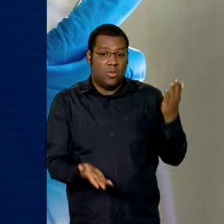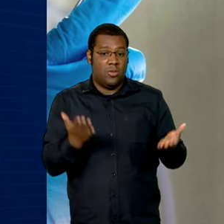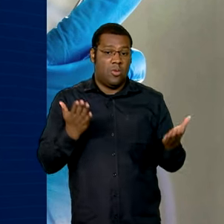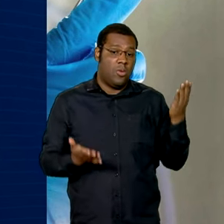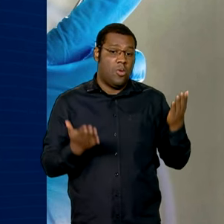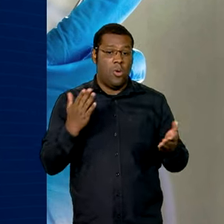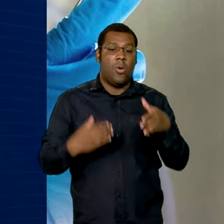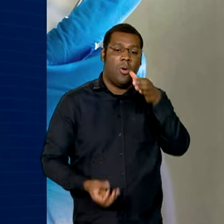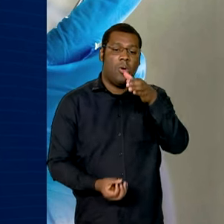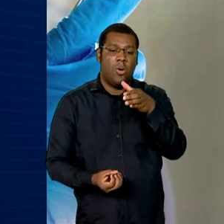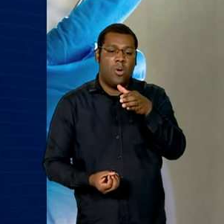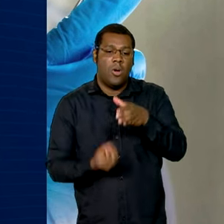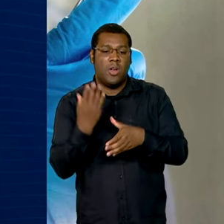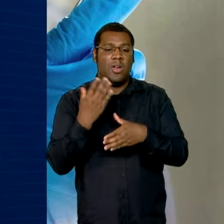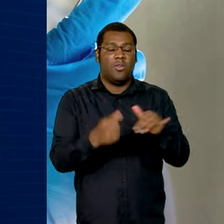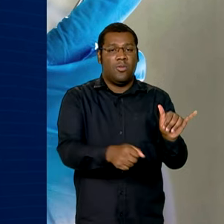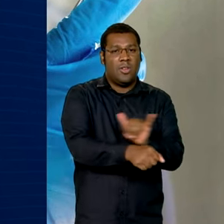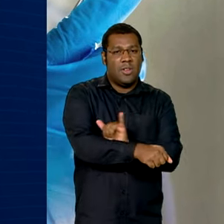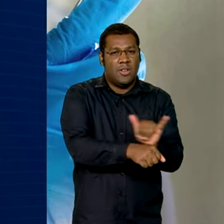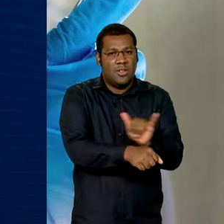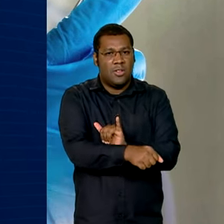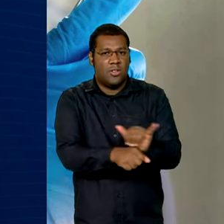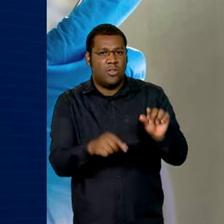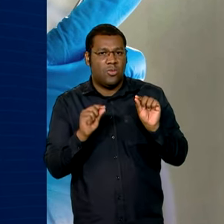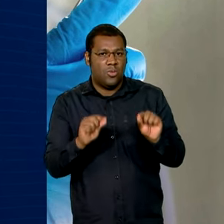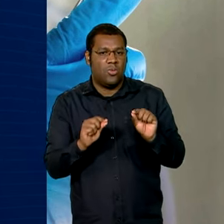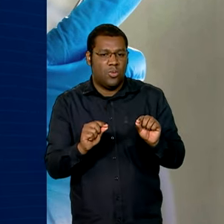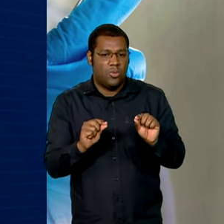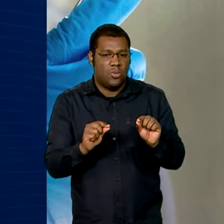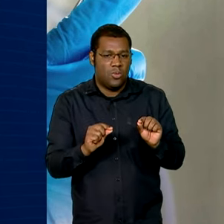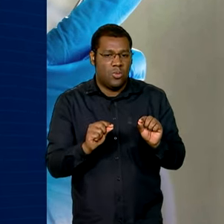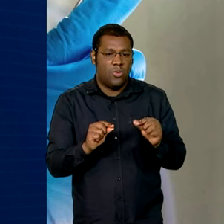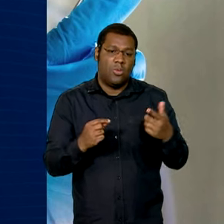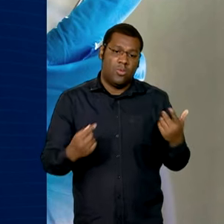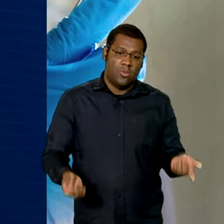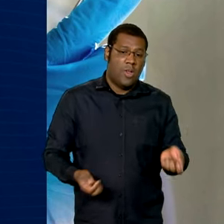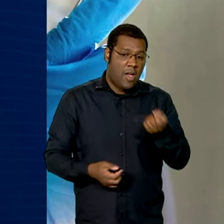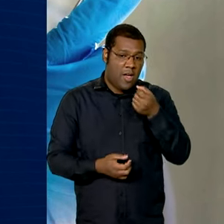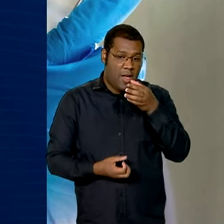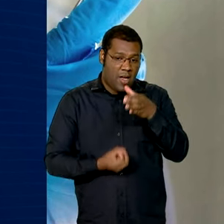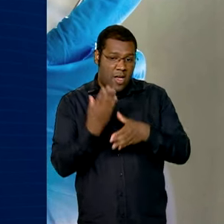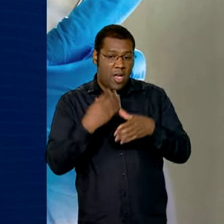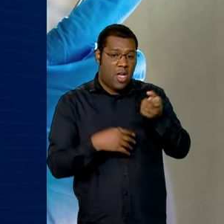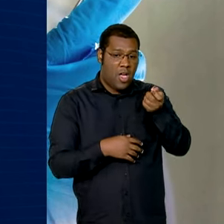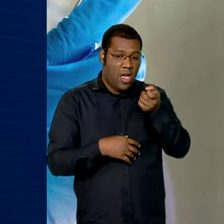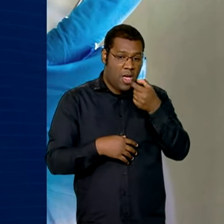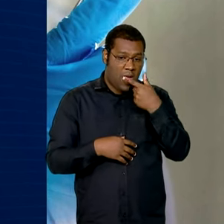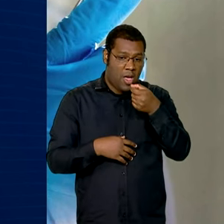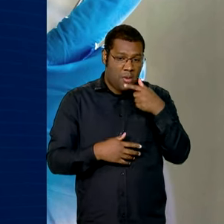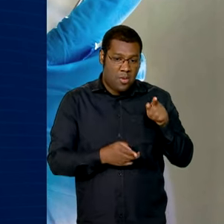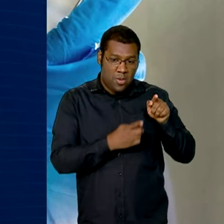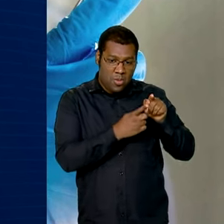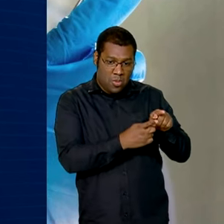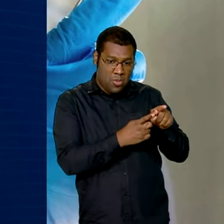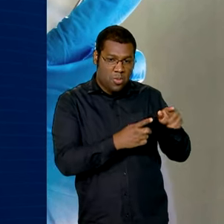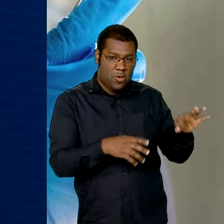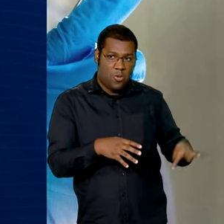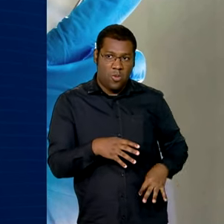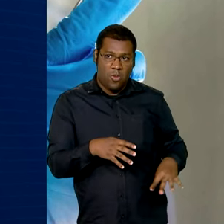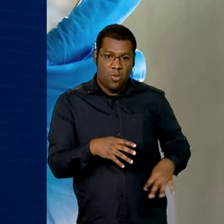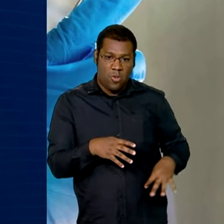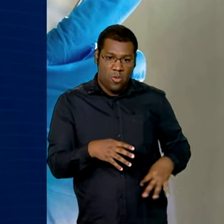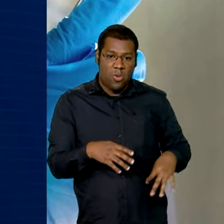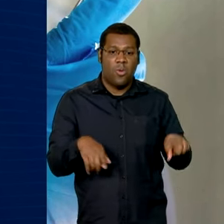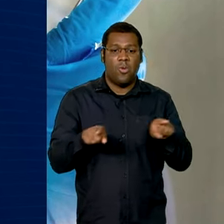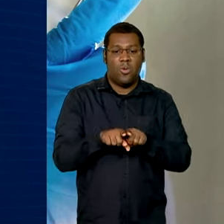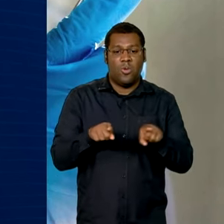testes diagnósticos in vitro destinadas ao desenvolvimento e produção de testes diagnósticos e